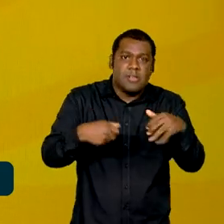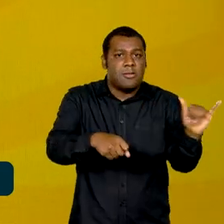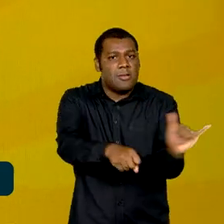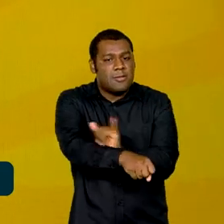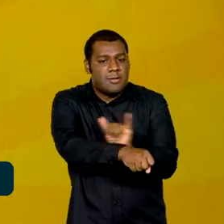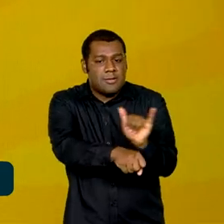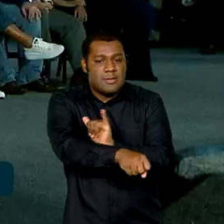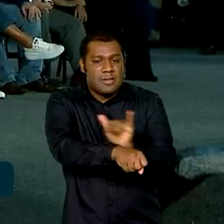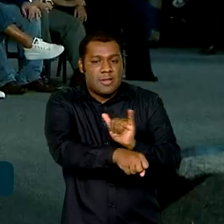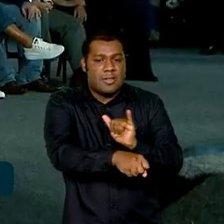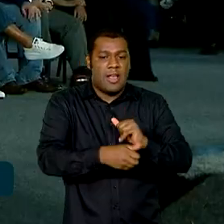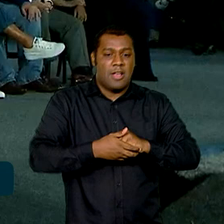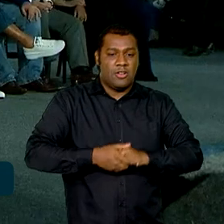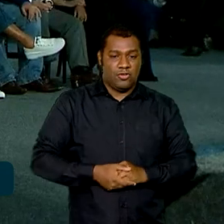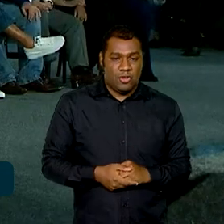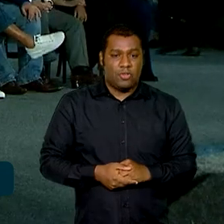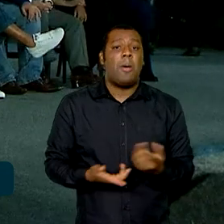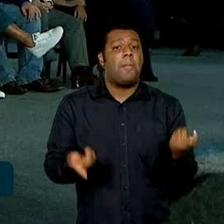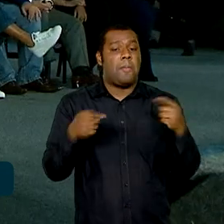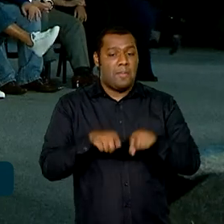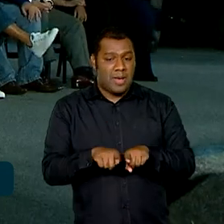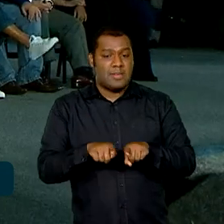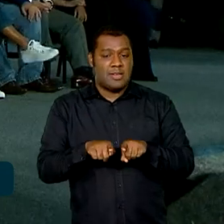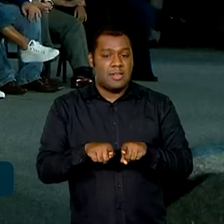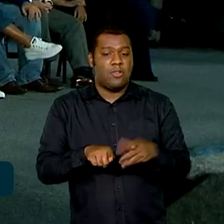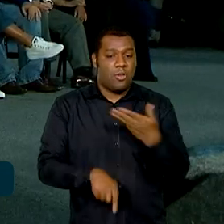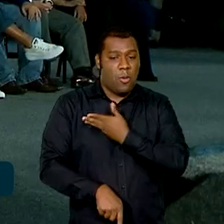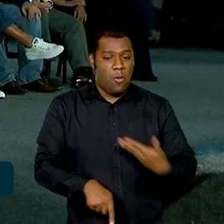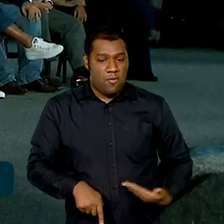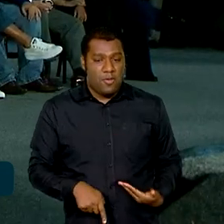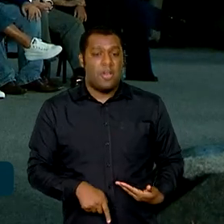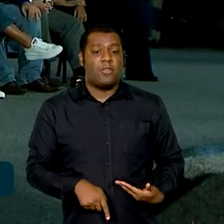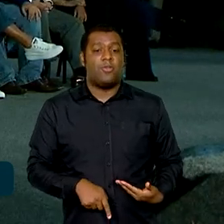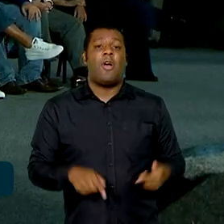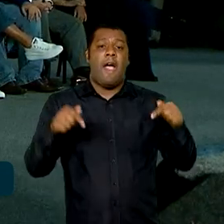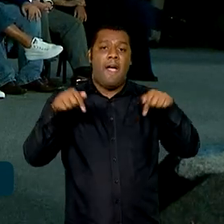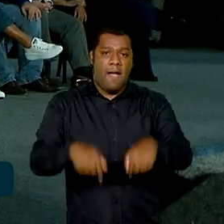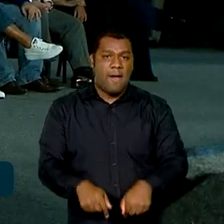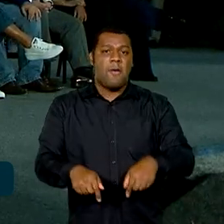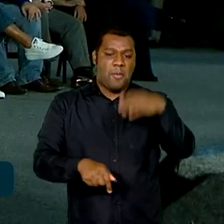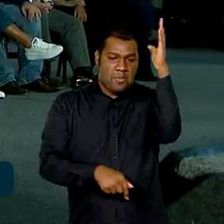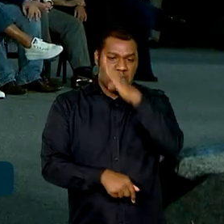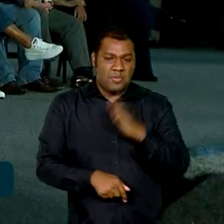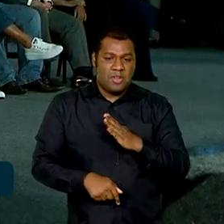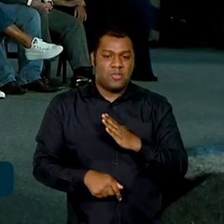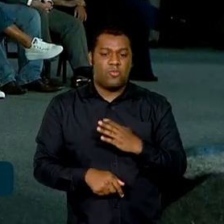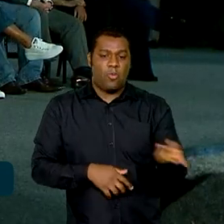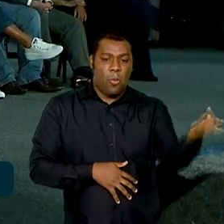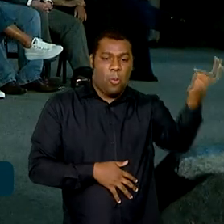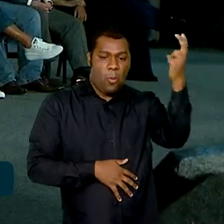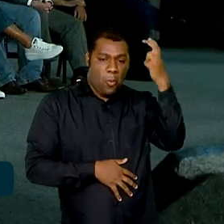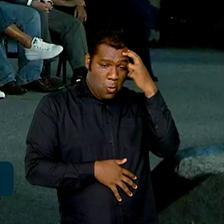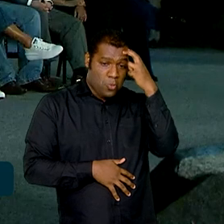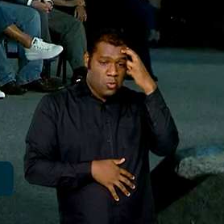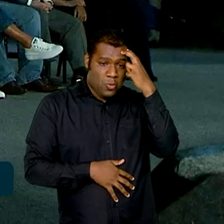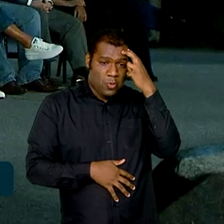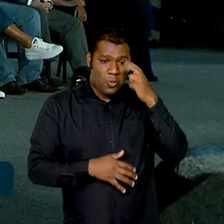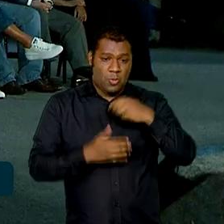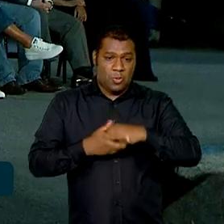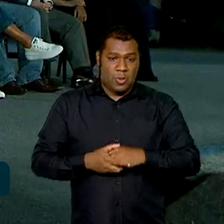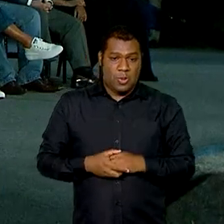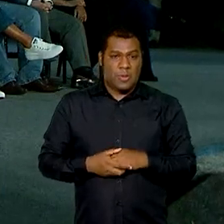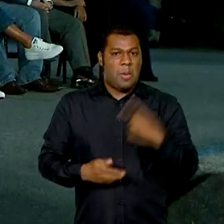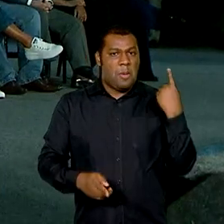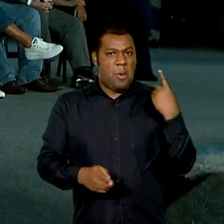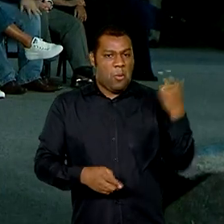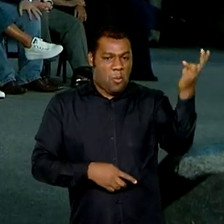alcance, às mãos do governo, para que a gente possa fazer desse país aqui uma cultura que não seja proibida e que não